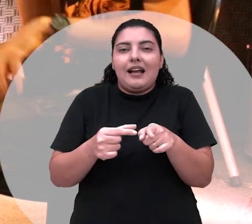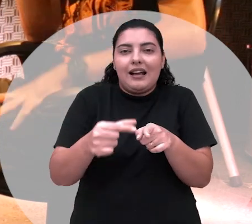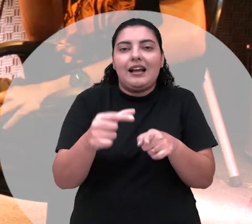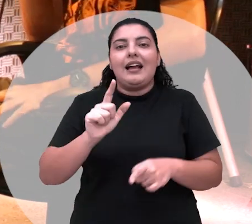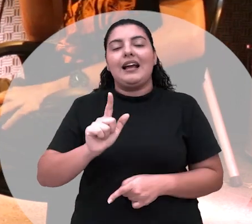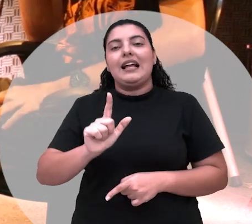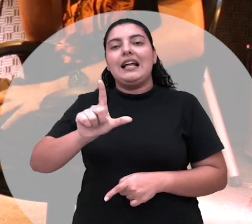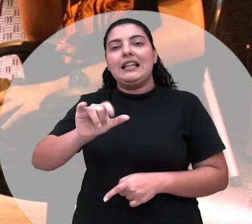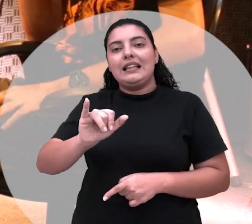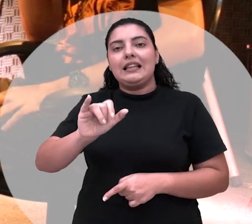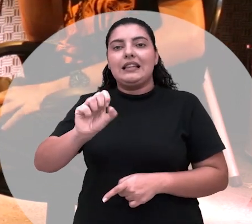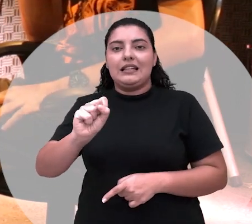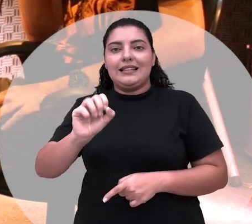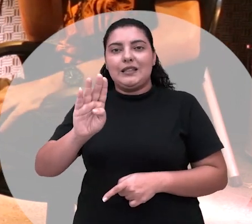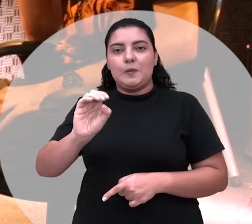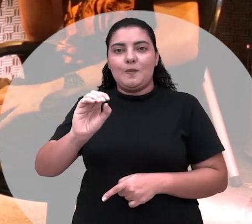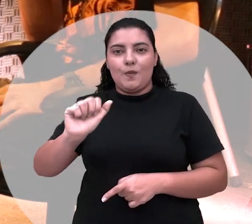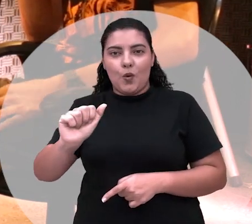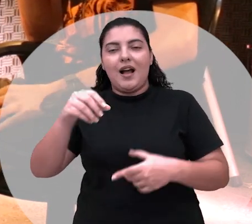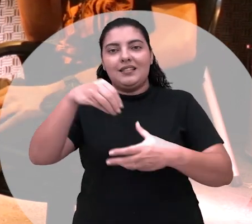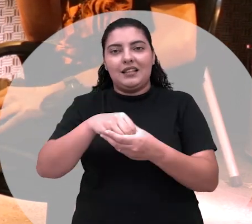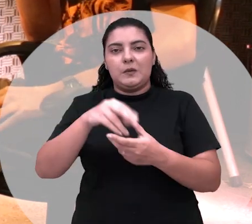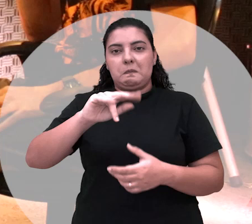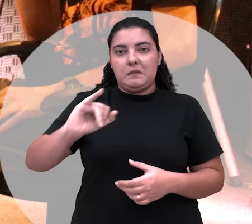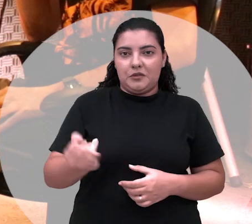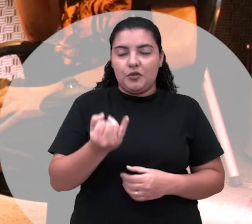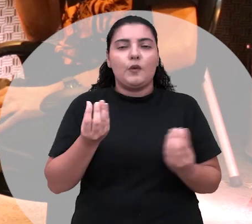a importância e o significado de ter firmado um terreiro dentro do Grande Bom Jardim